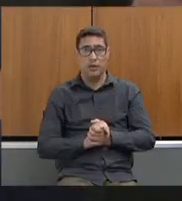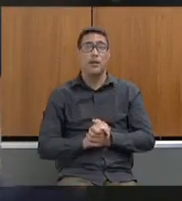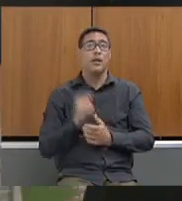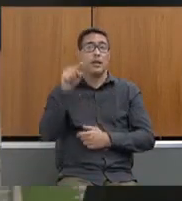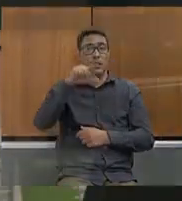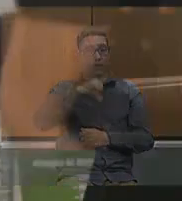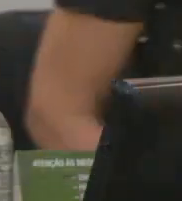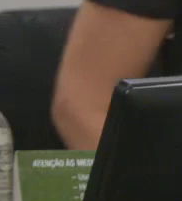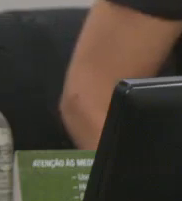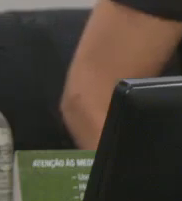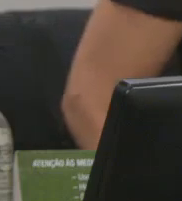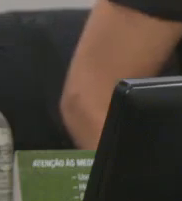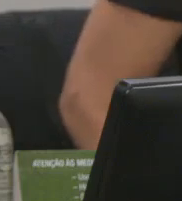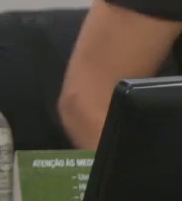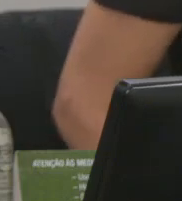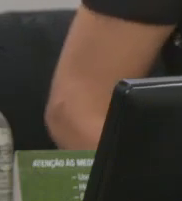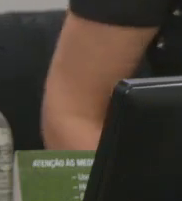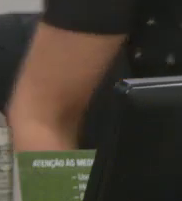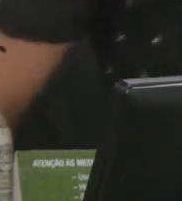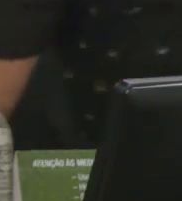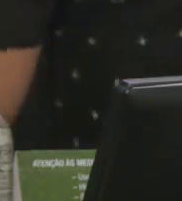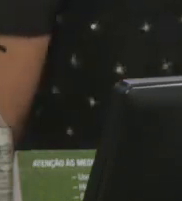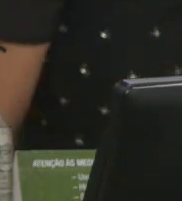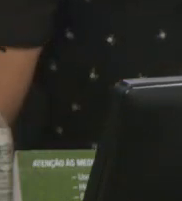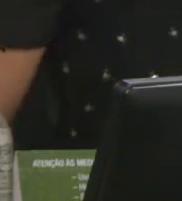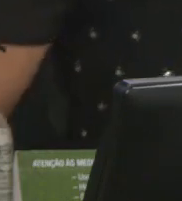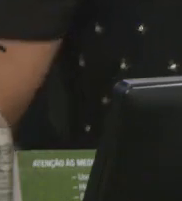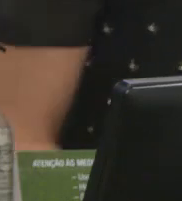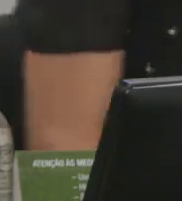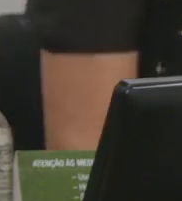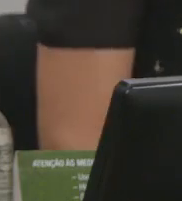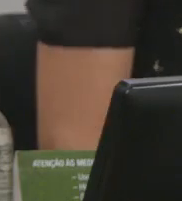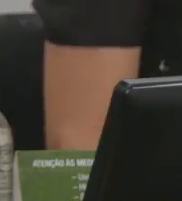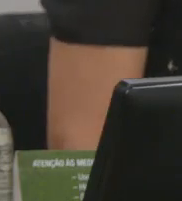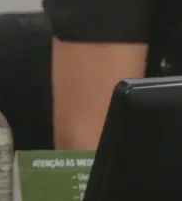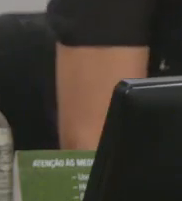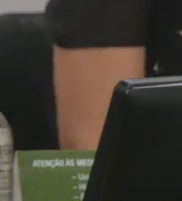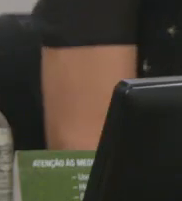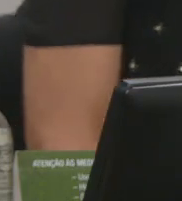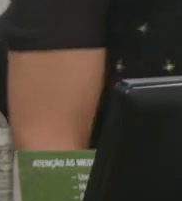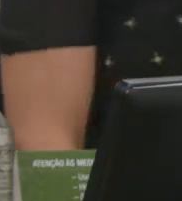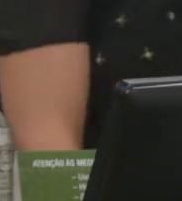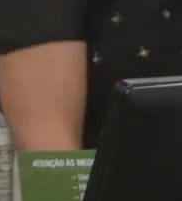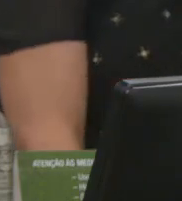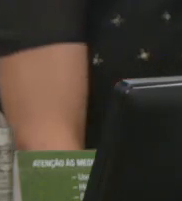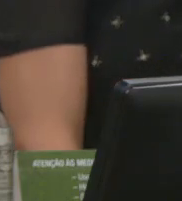estão os problemas e aí precisa haver essa participação, mas para isso precisa de investimento.